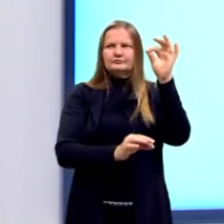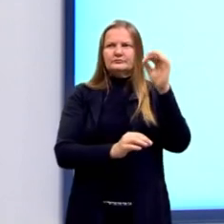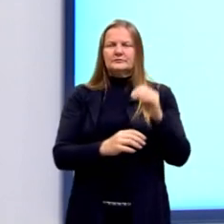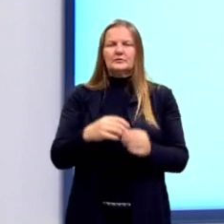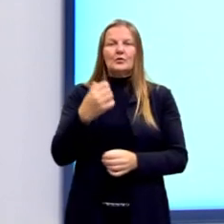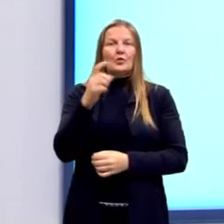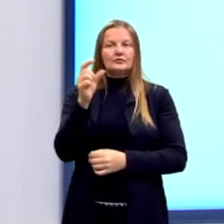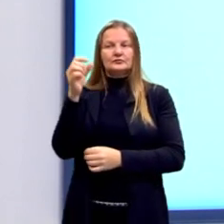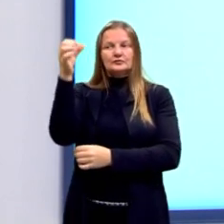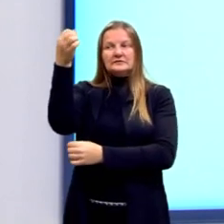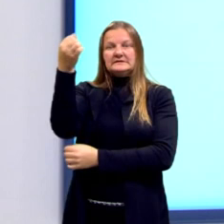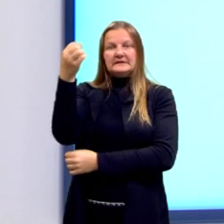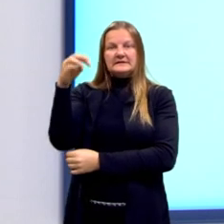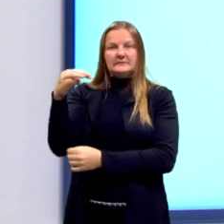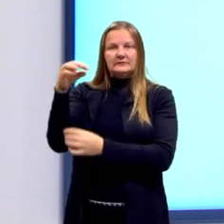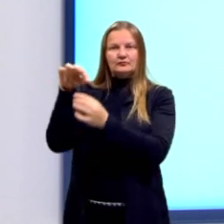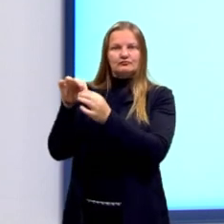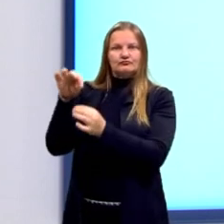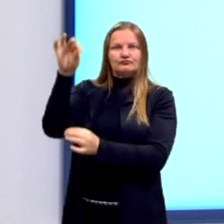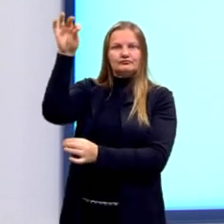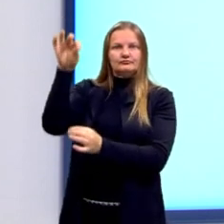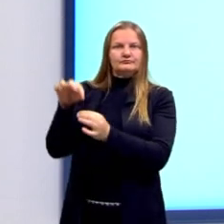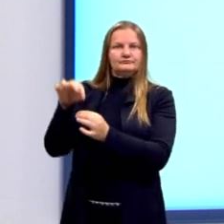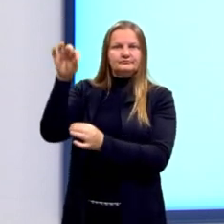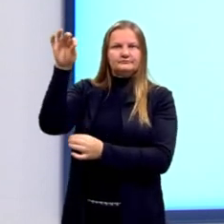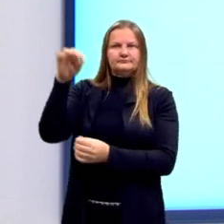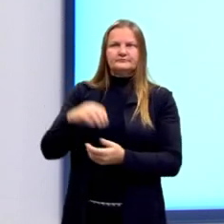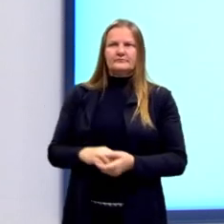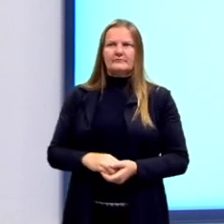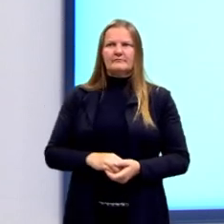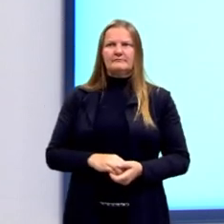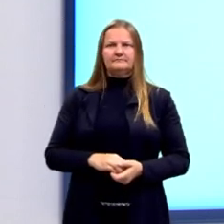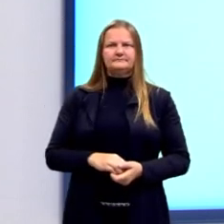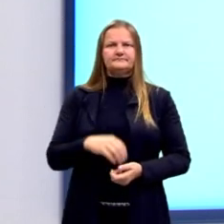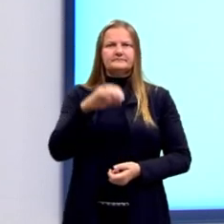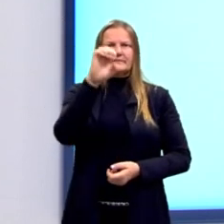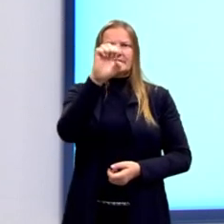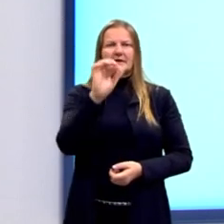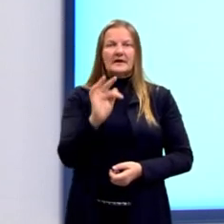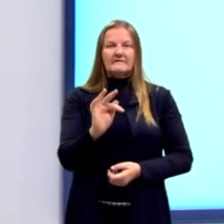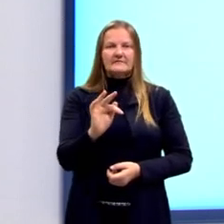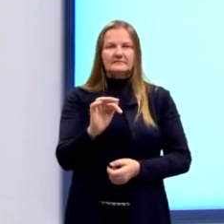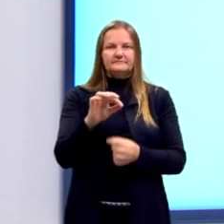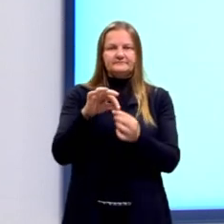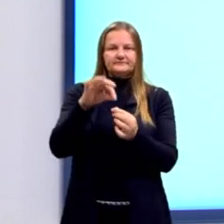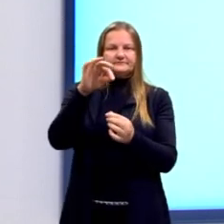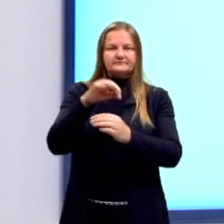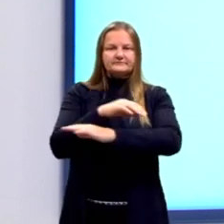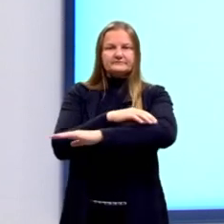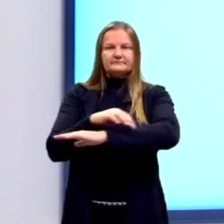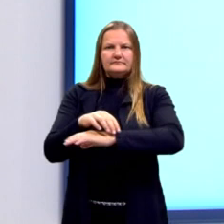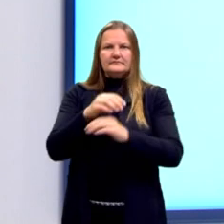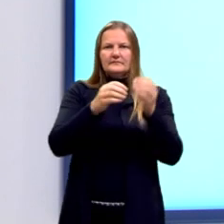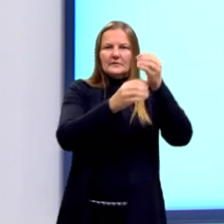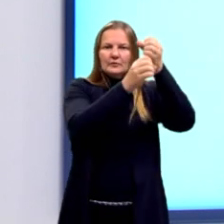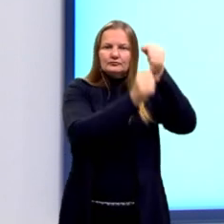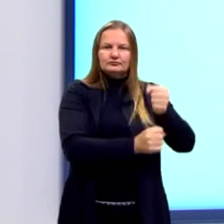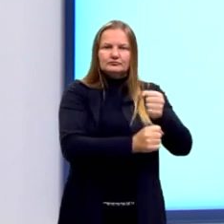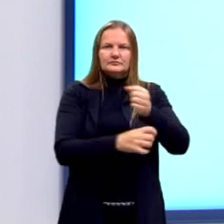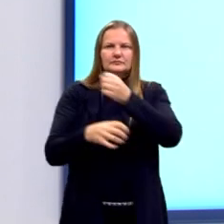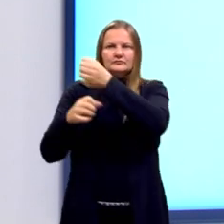6 metros. A haste representada pelo segmento EF, essa terceira haste aqui posicionada,